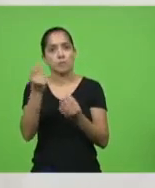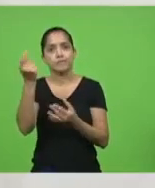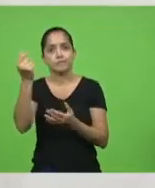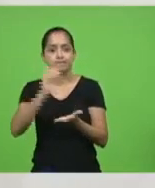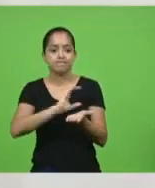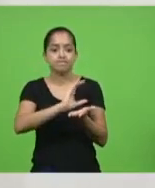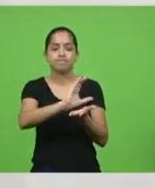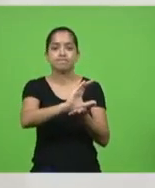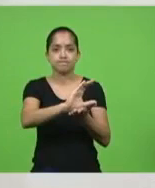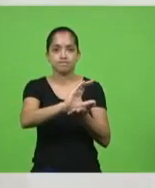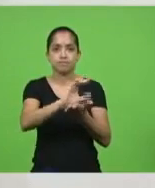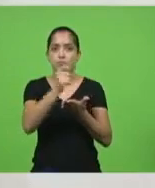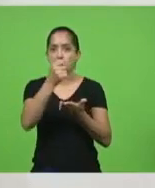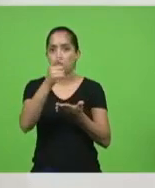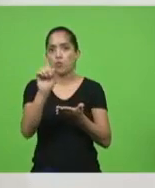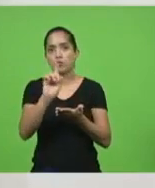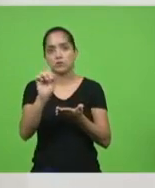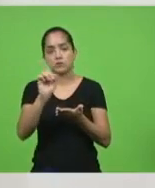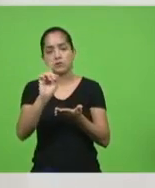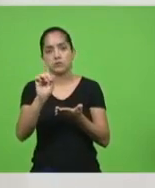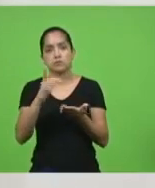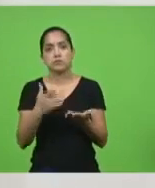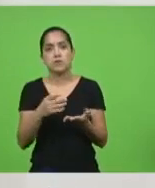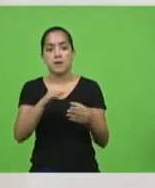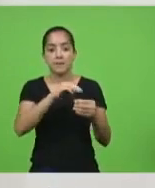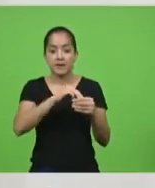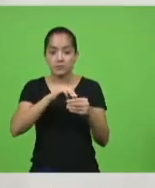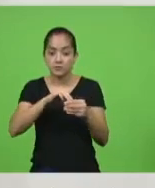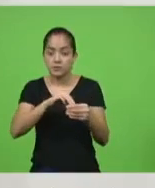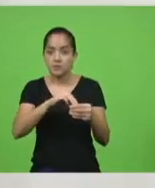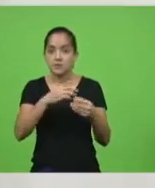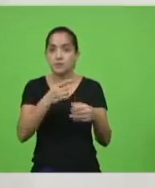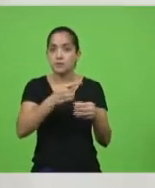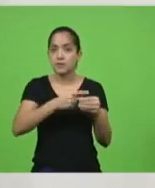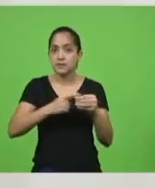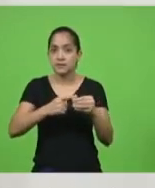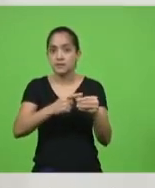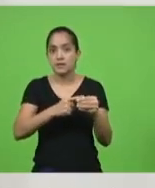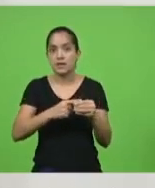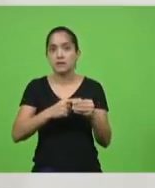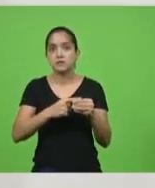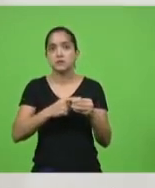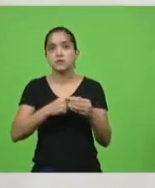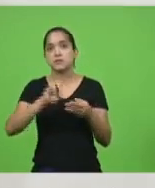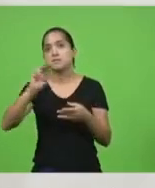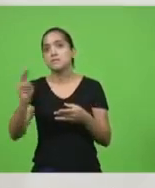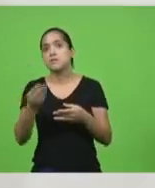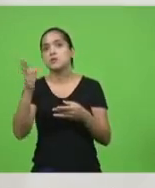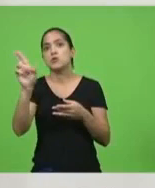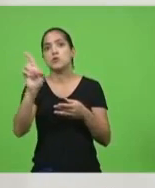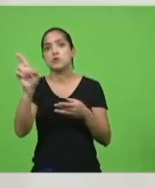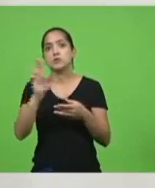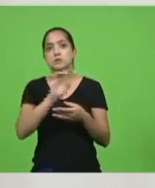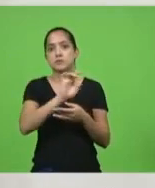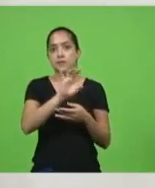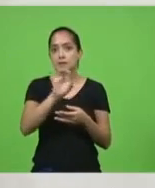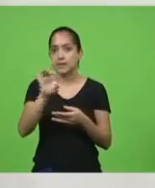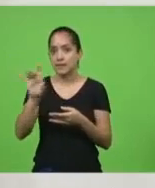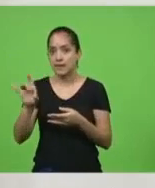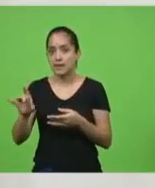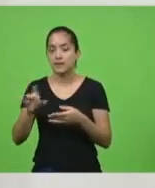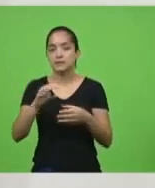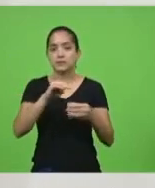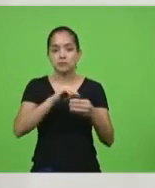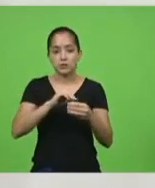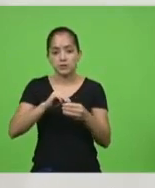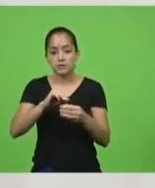poucos os recursos para os municípios catarinenses, milhões para cada município,